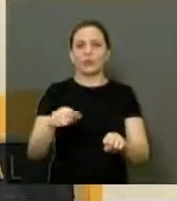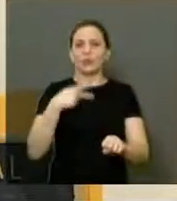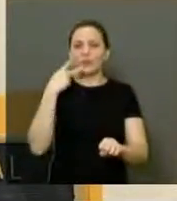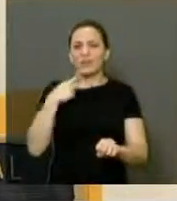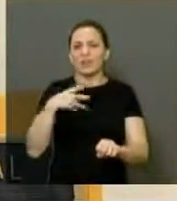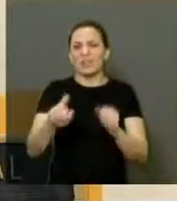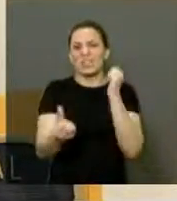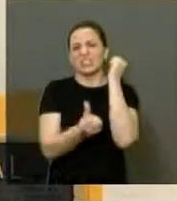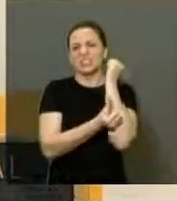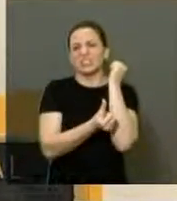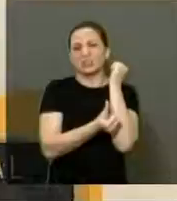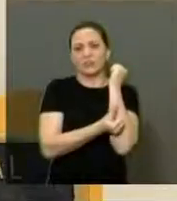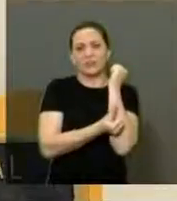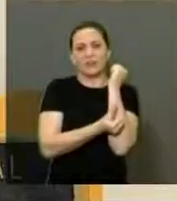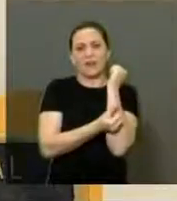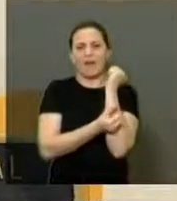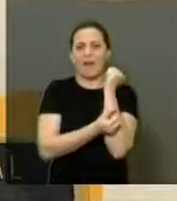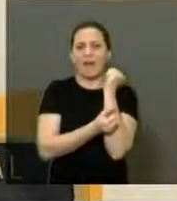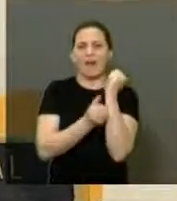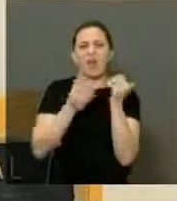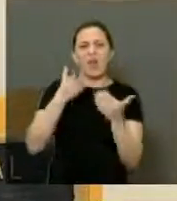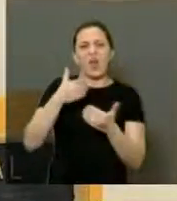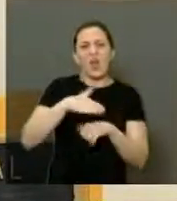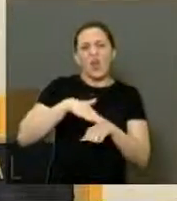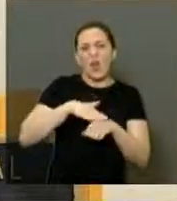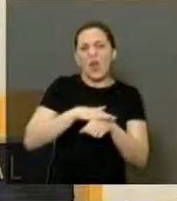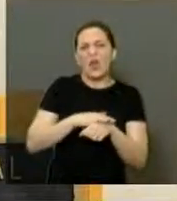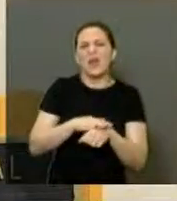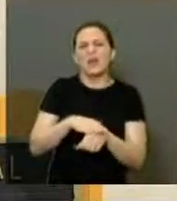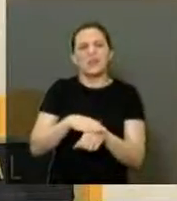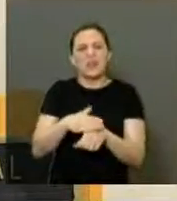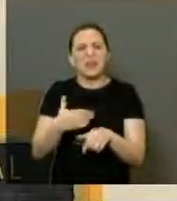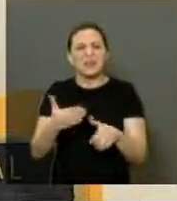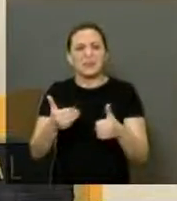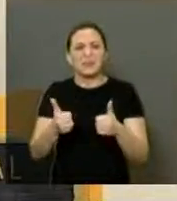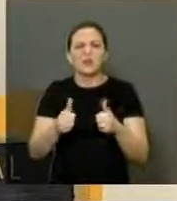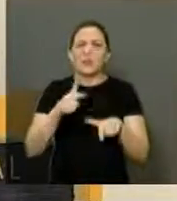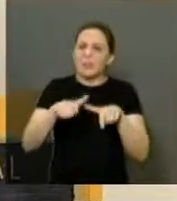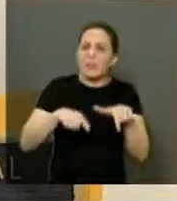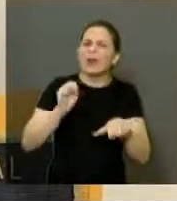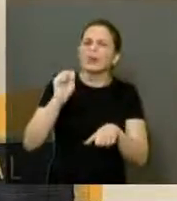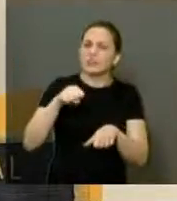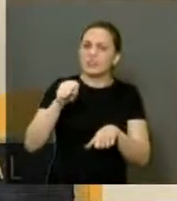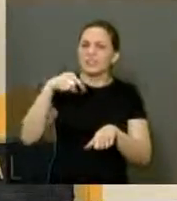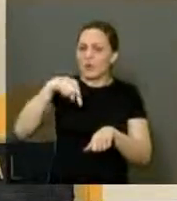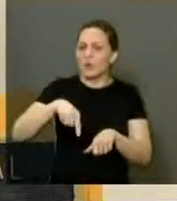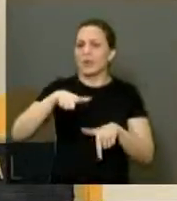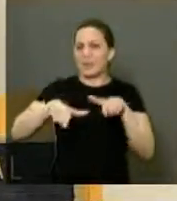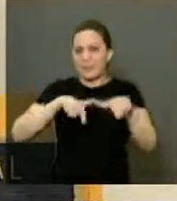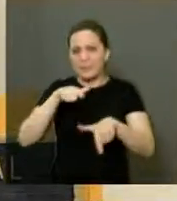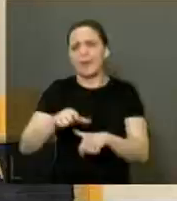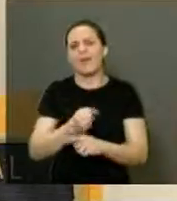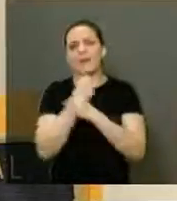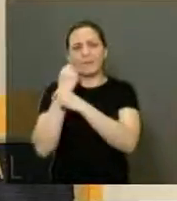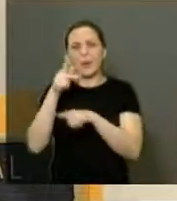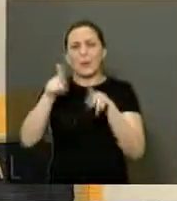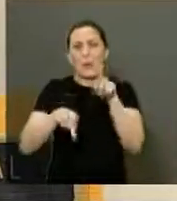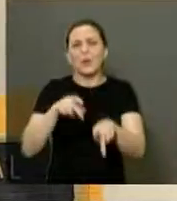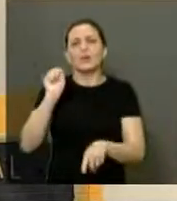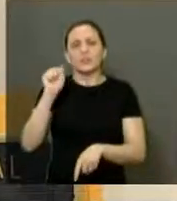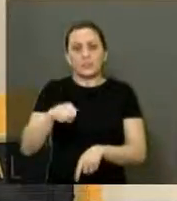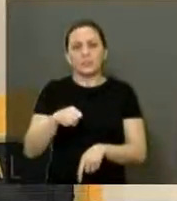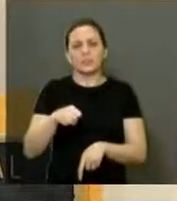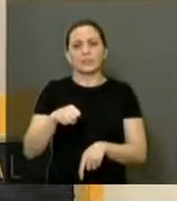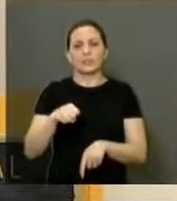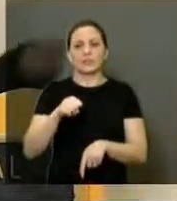vou no sexto andar para não fazer nada, para ficar escutando o prefeito. Eu trabalho sim, estou aqui para trabalhar, defender a população sim.